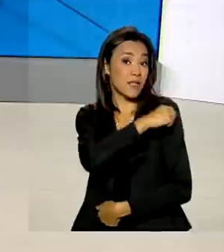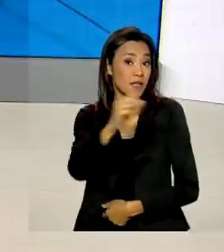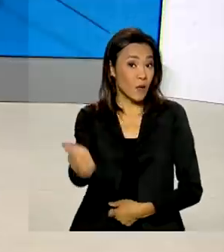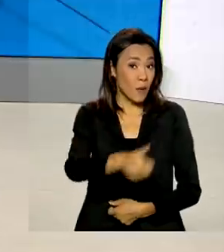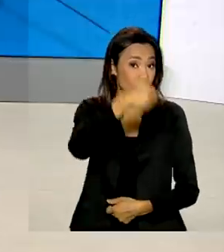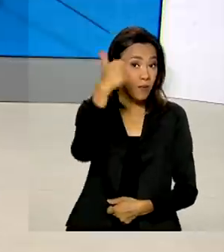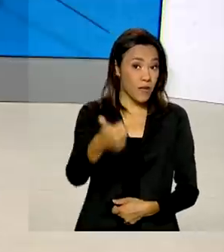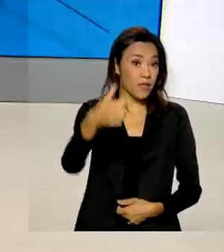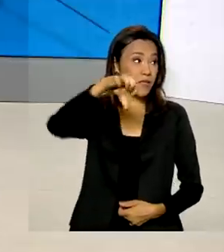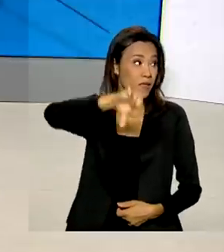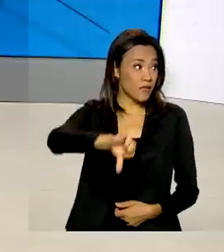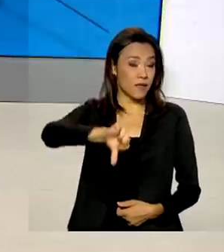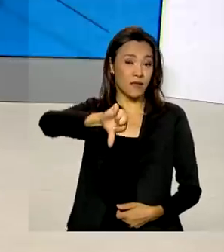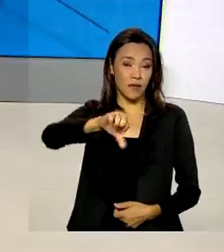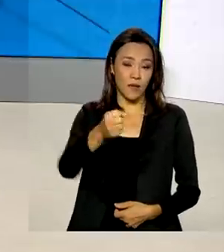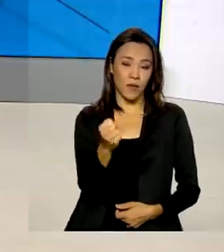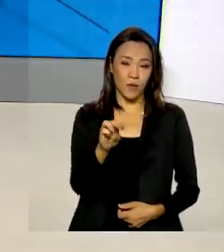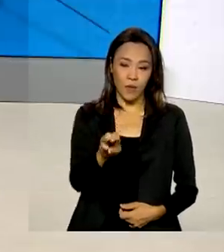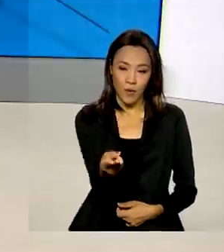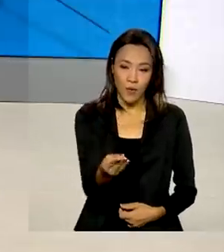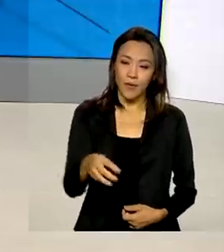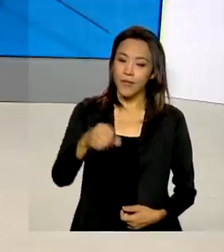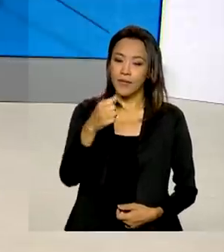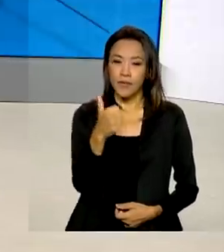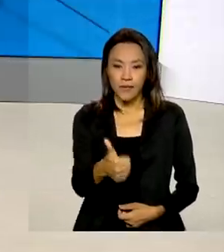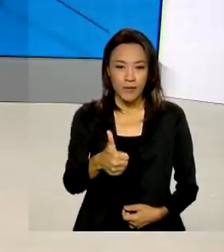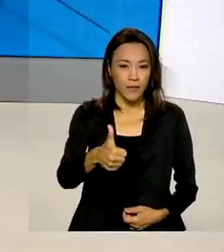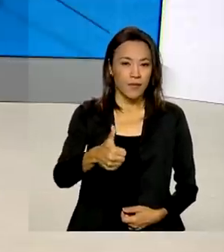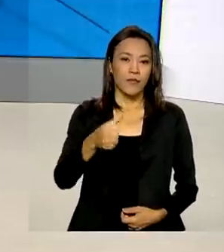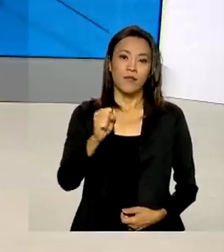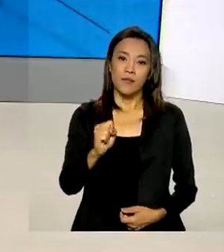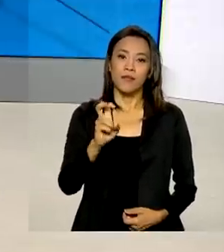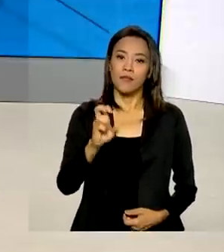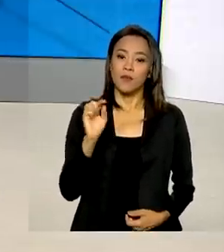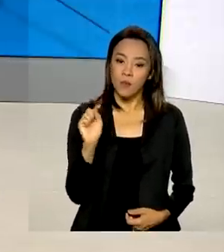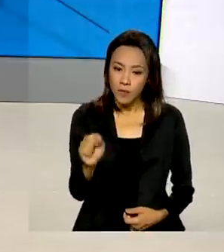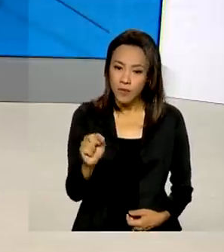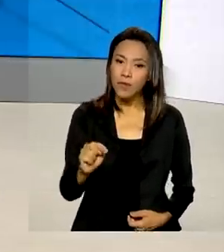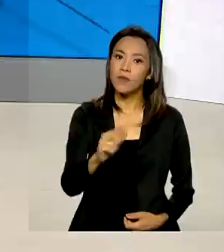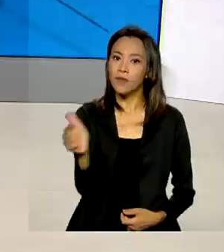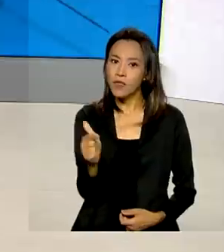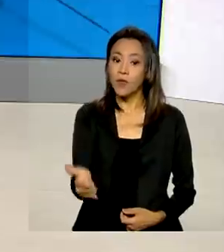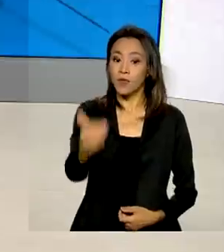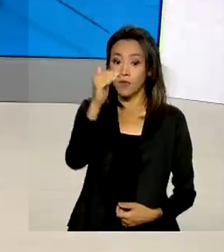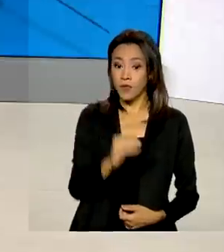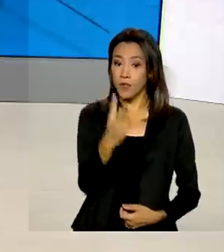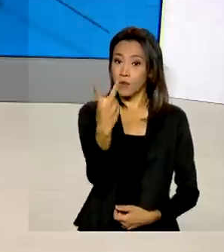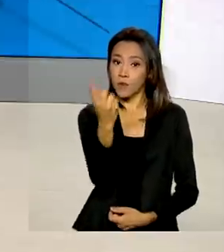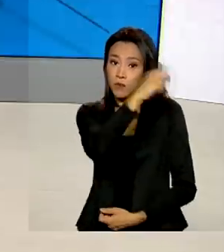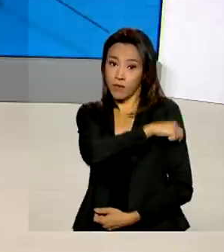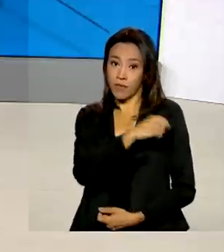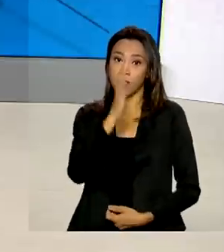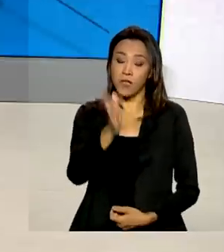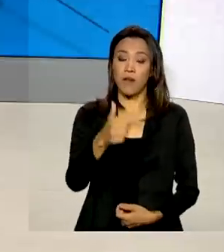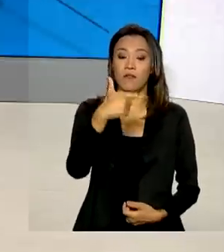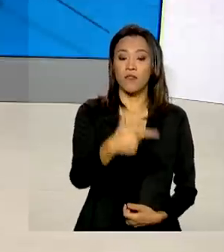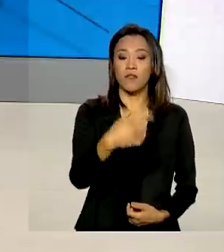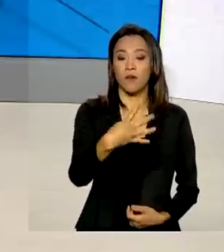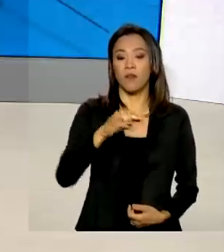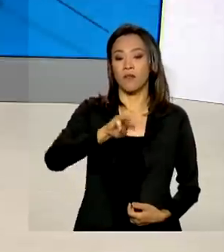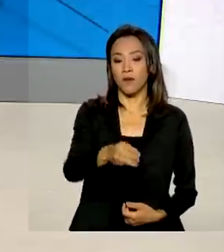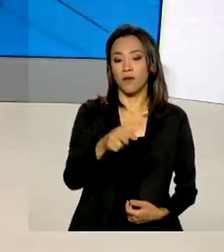são 68 milhões 185 mil e 22. E as pessoas vacinadas com duas doses 24 milhões